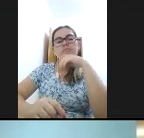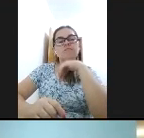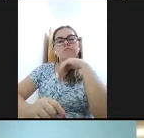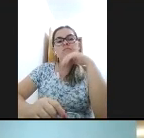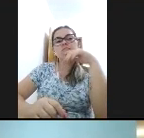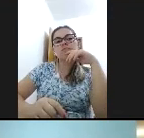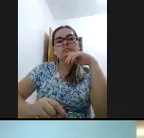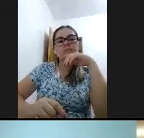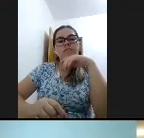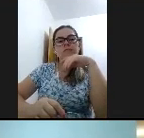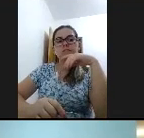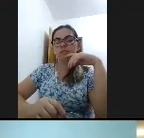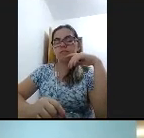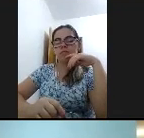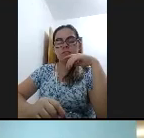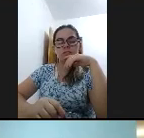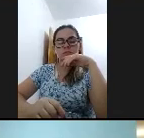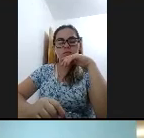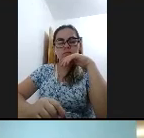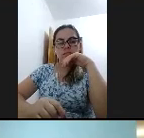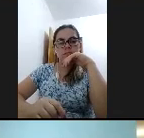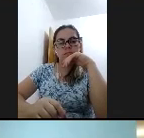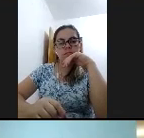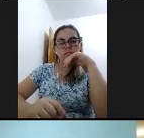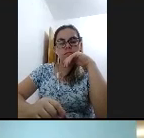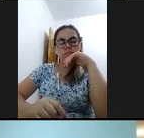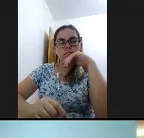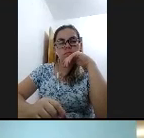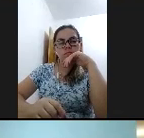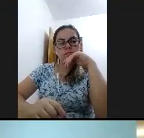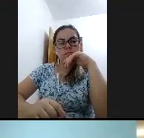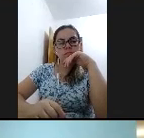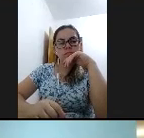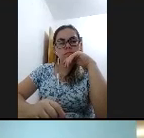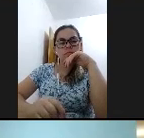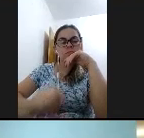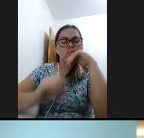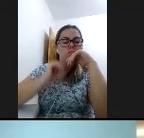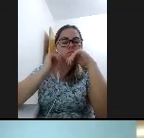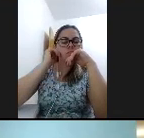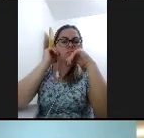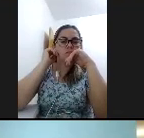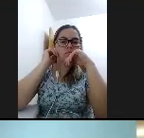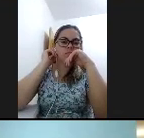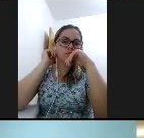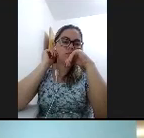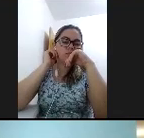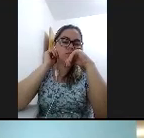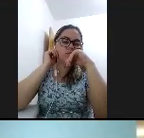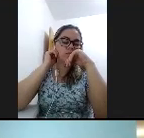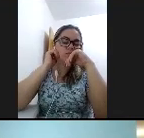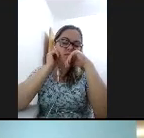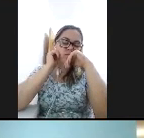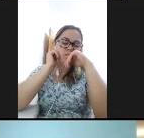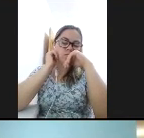da própria cidade ou do setor e fazer um pequeno jornal e depois colocar isso na